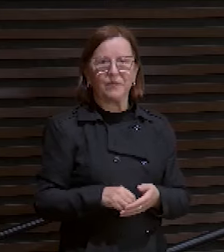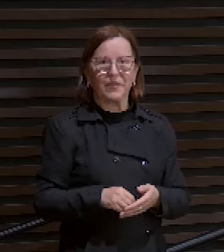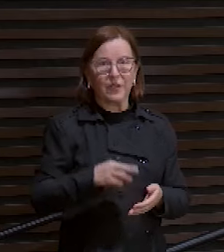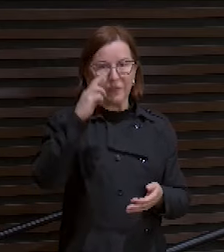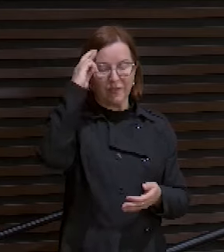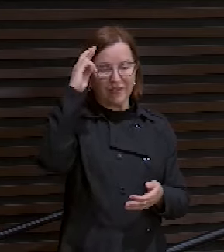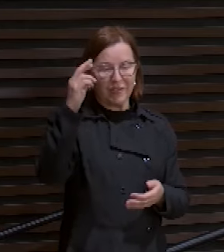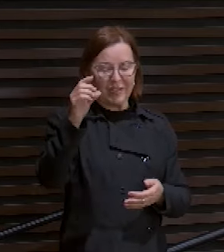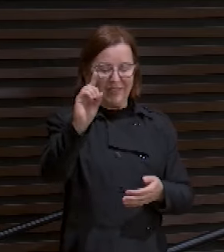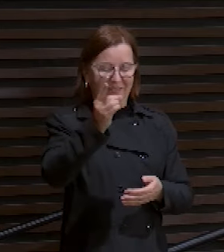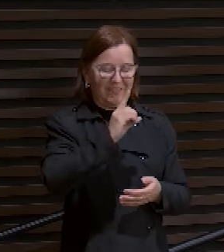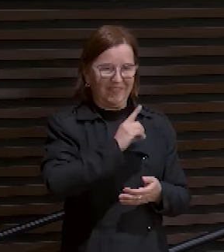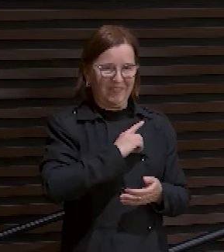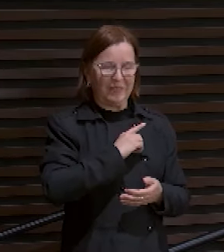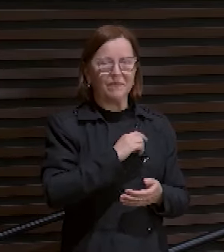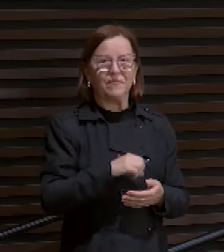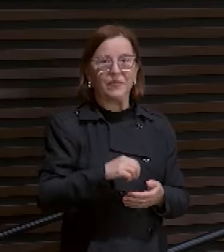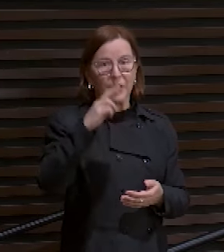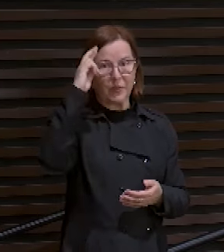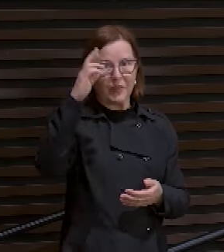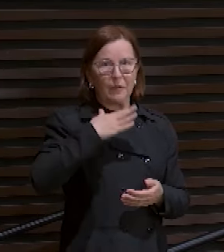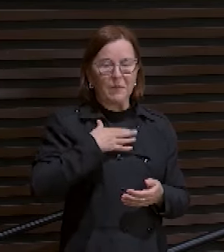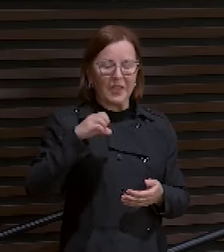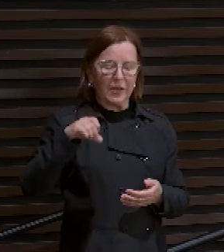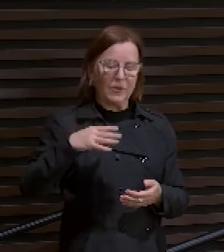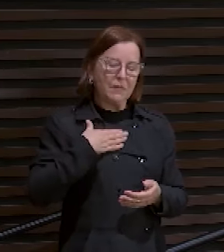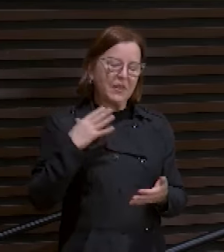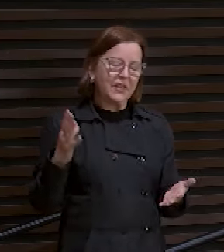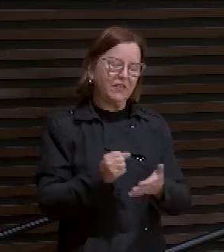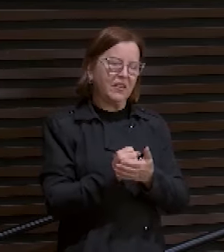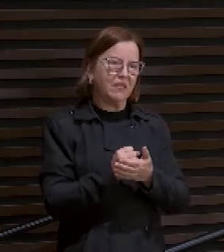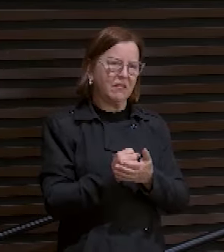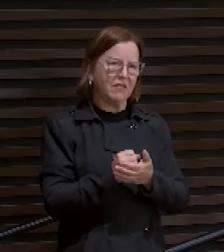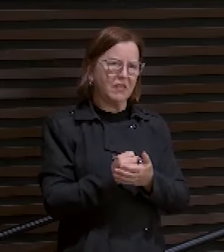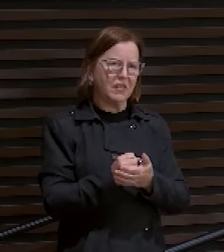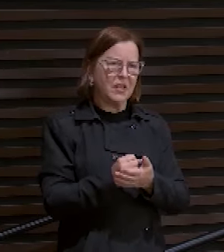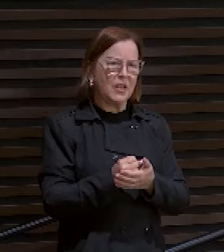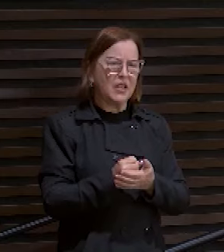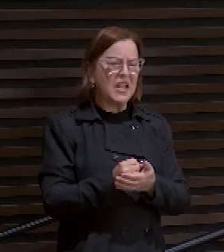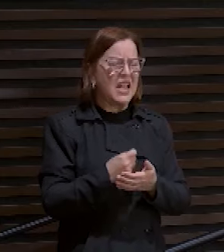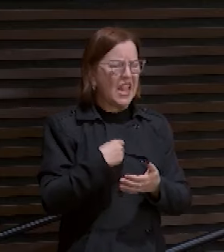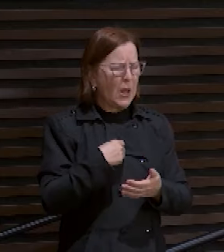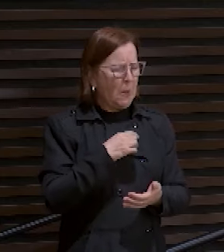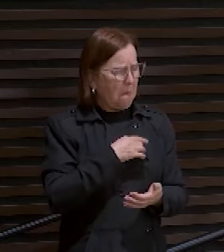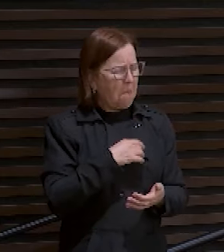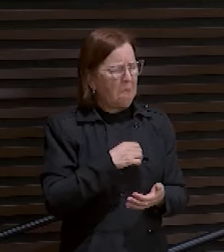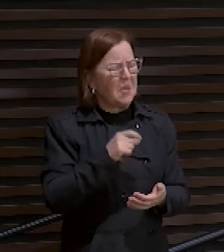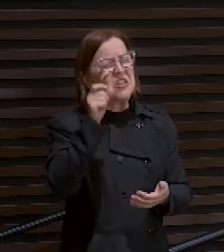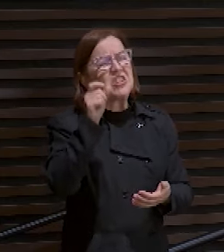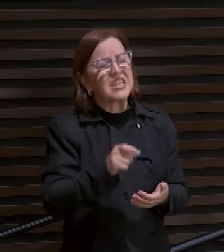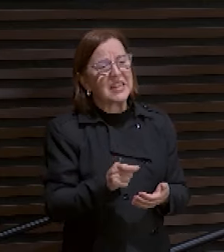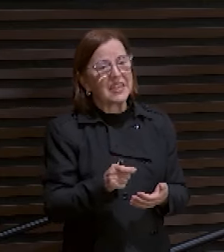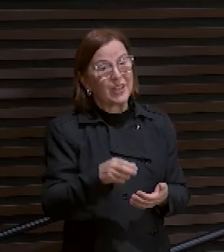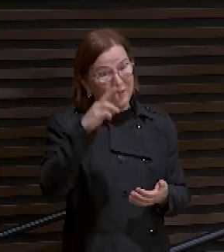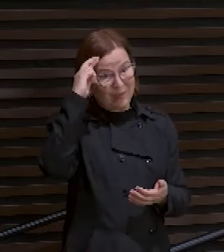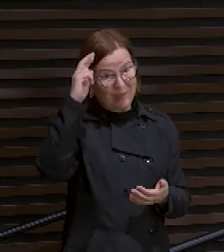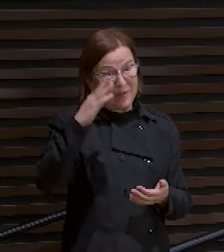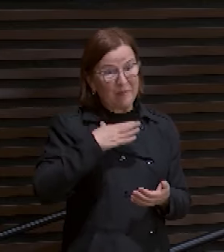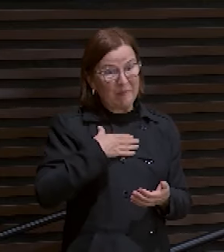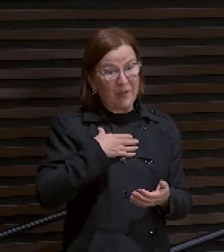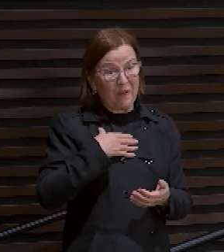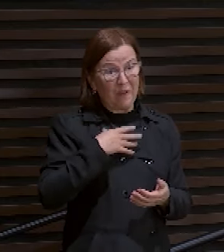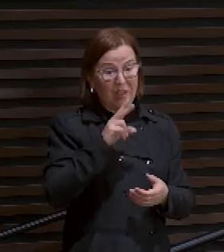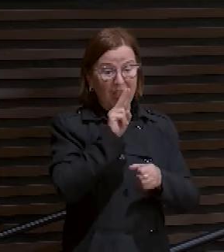habitar em mim. O Senhor é a minha luz e a minha salvação. De quem terei medo? O temor. O Senhor é o meu forte